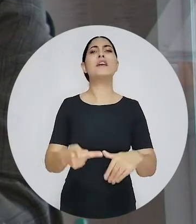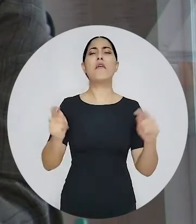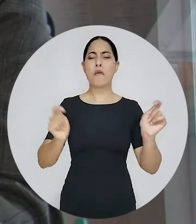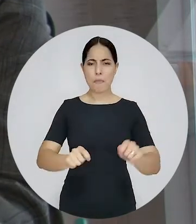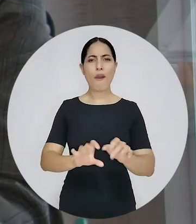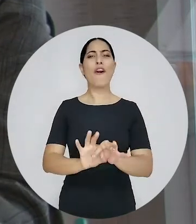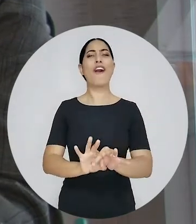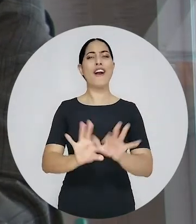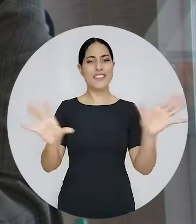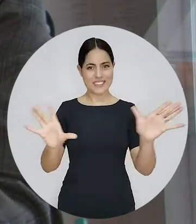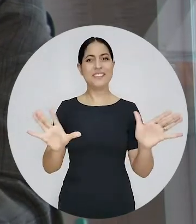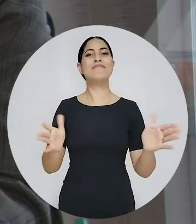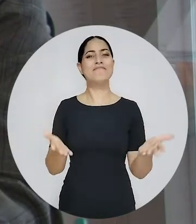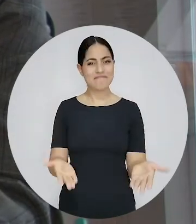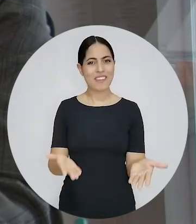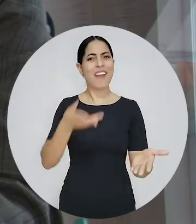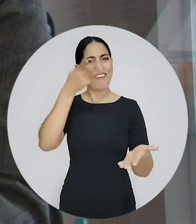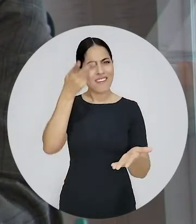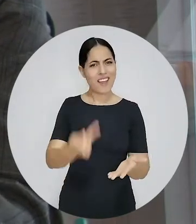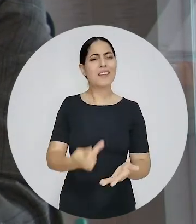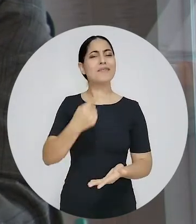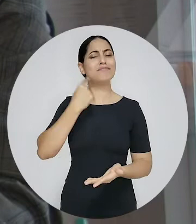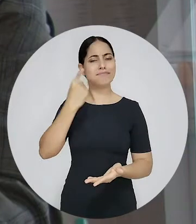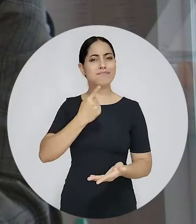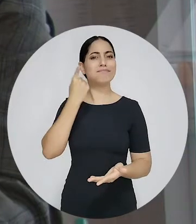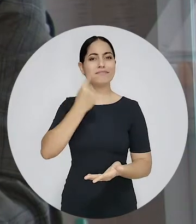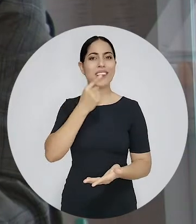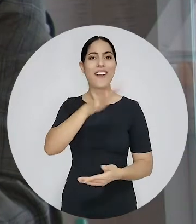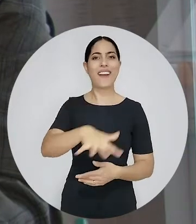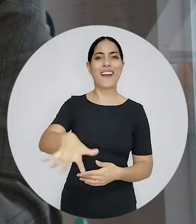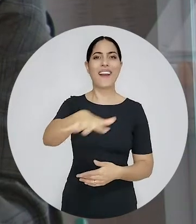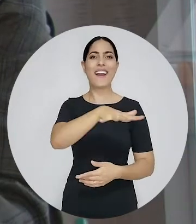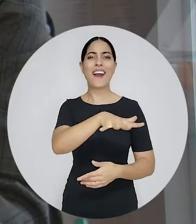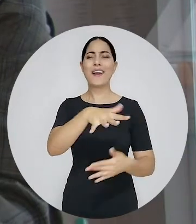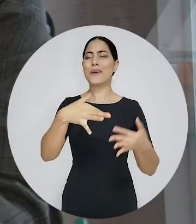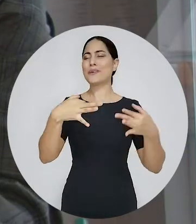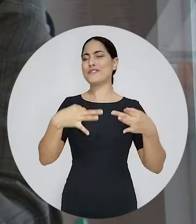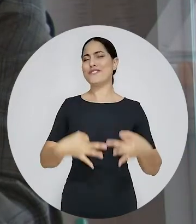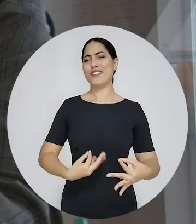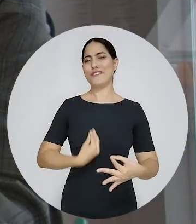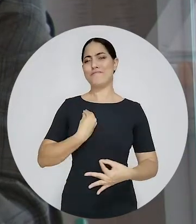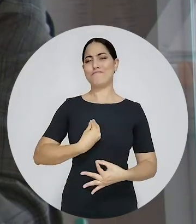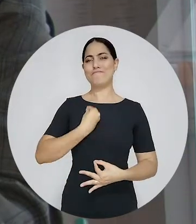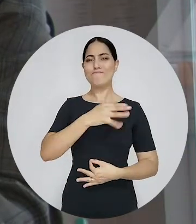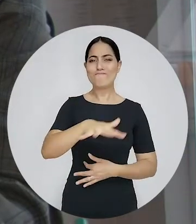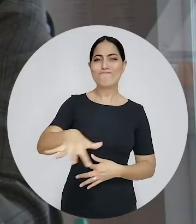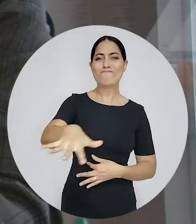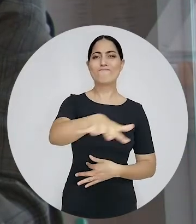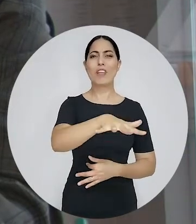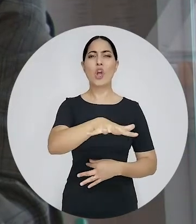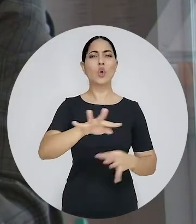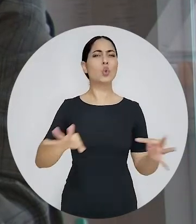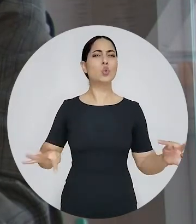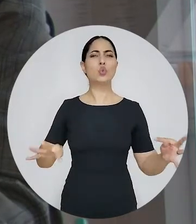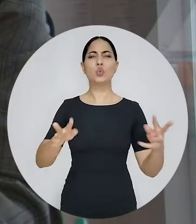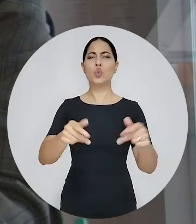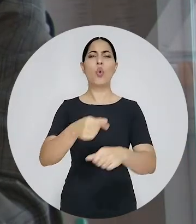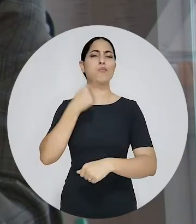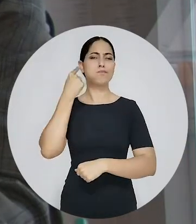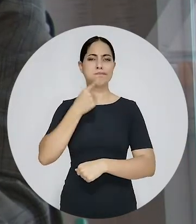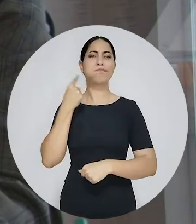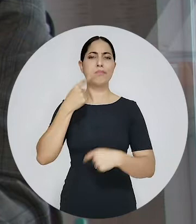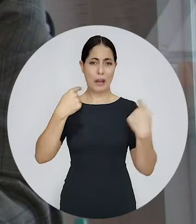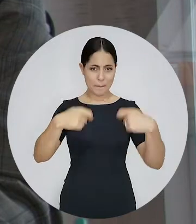de todo o país, poderá usufruir da estrutura e exercer sua advocacia. Então, um ambiente digno é um local